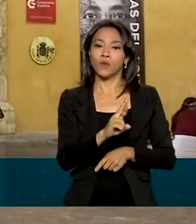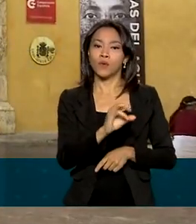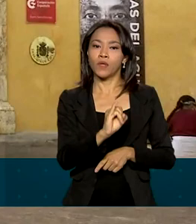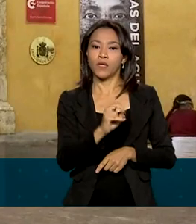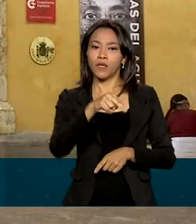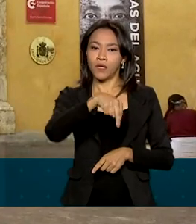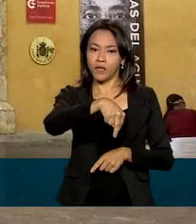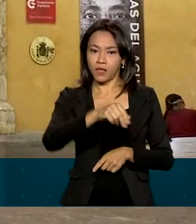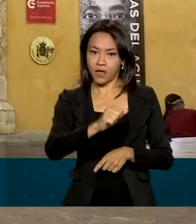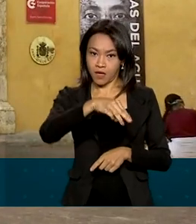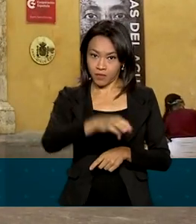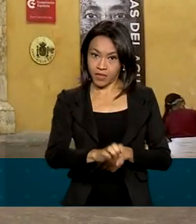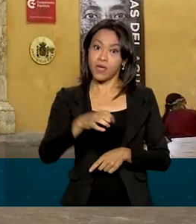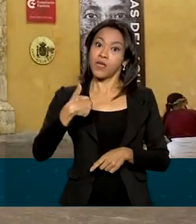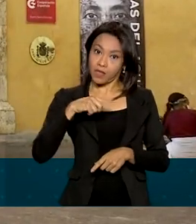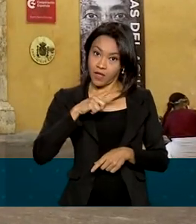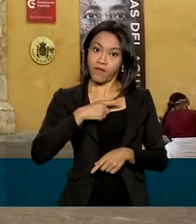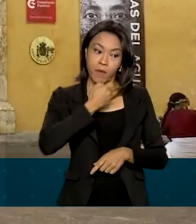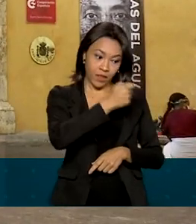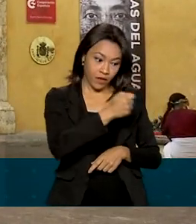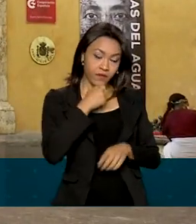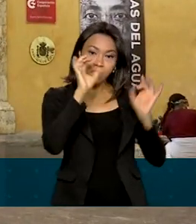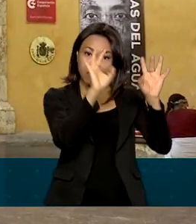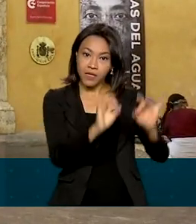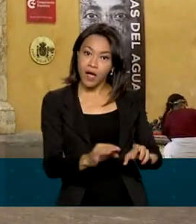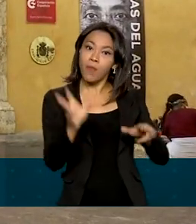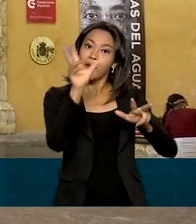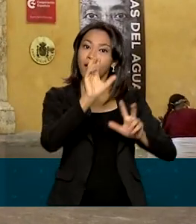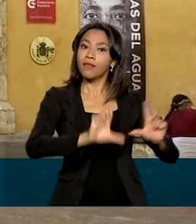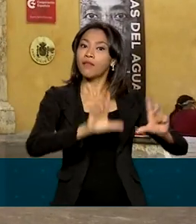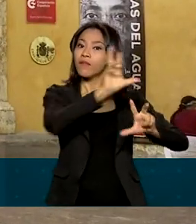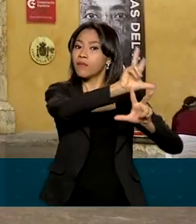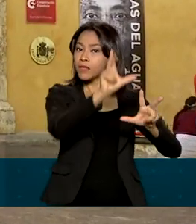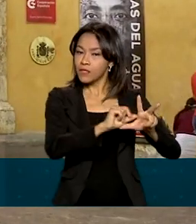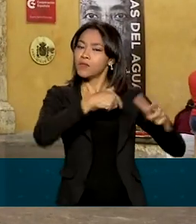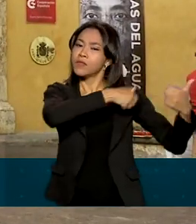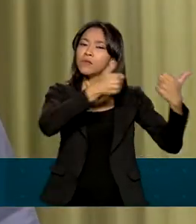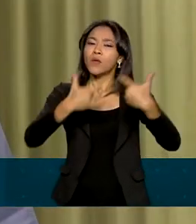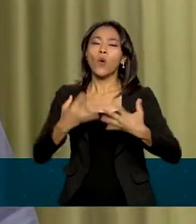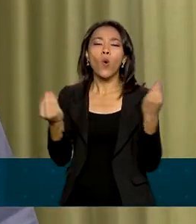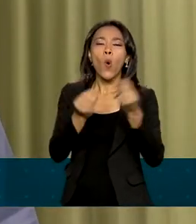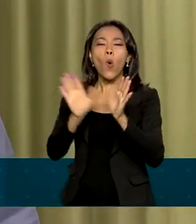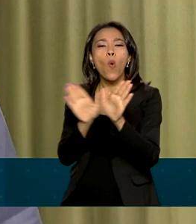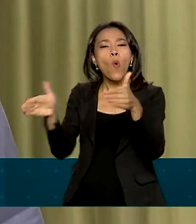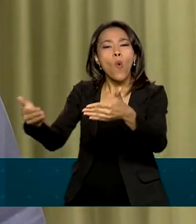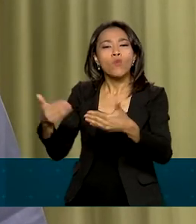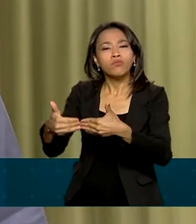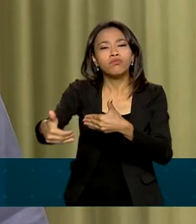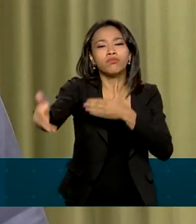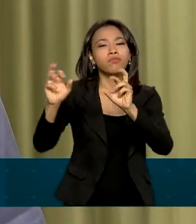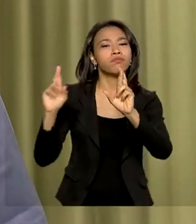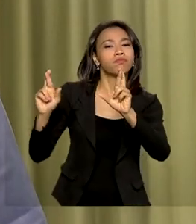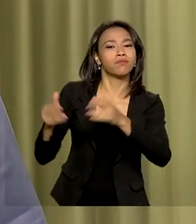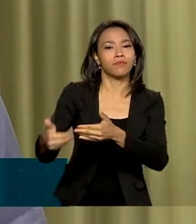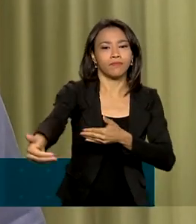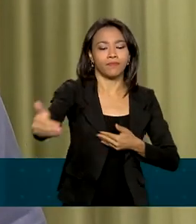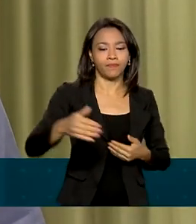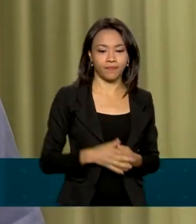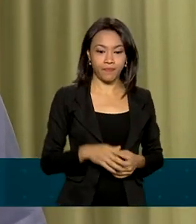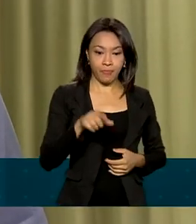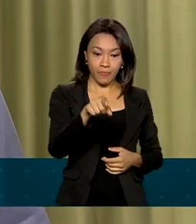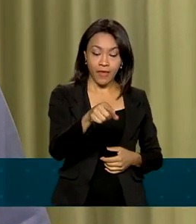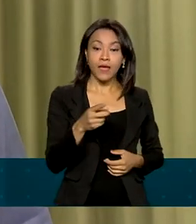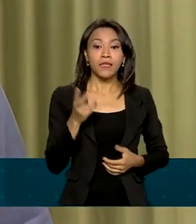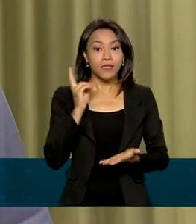exclusividade com a TV Brasil e explicou quais são as expectativas para esse fórum. Todo organismo multilateral tem uma